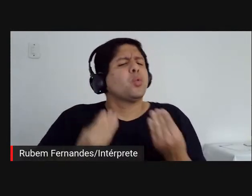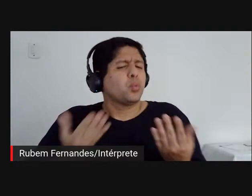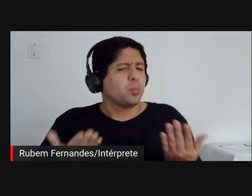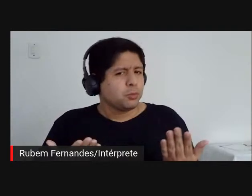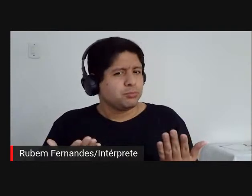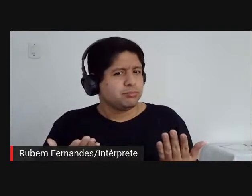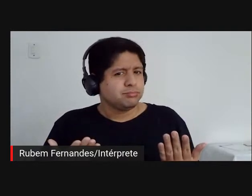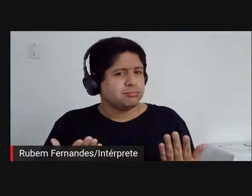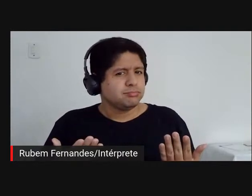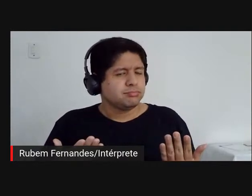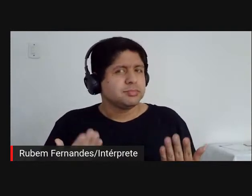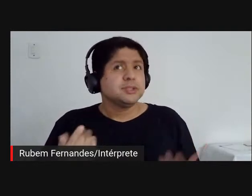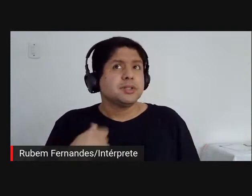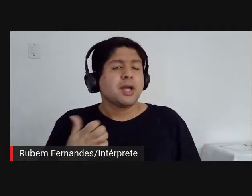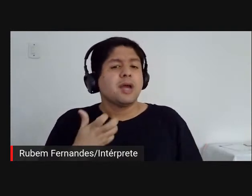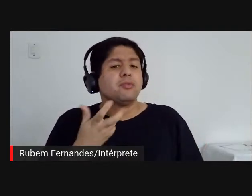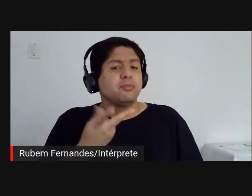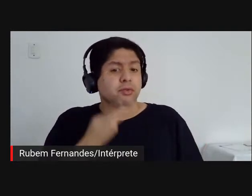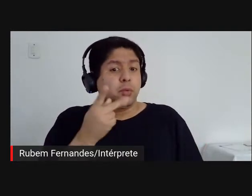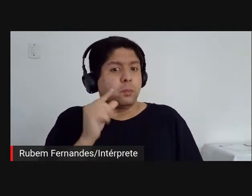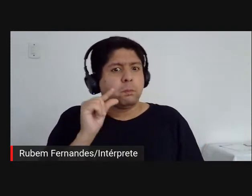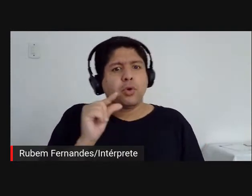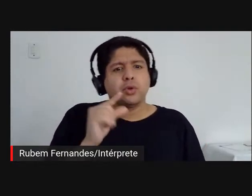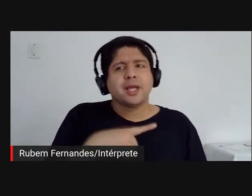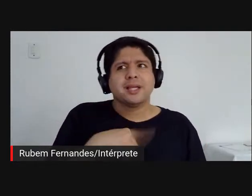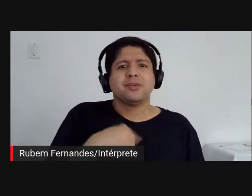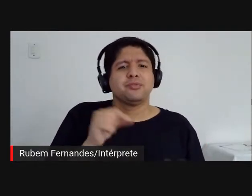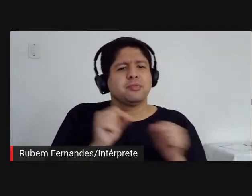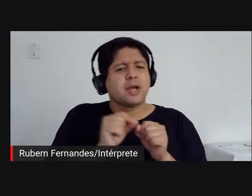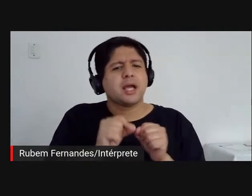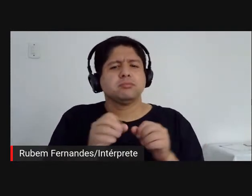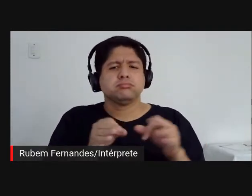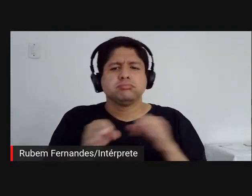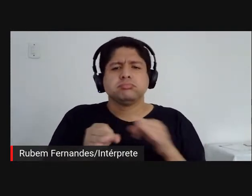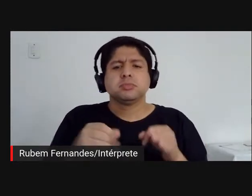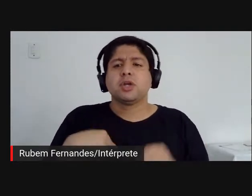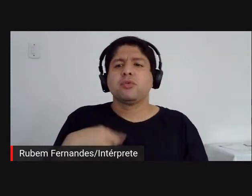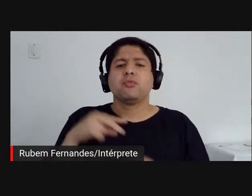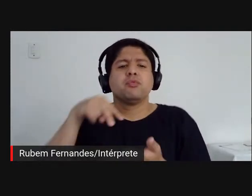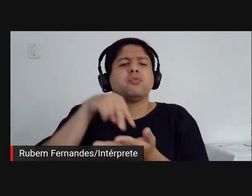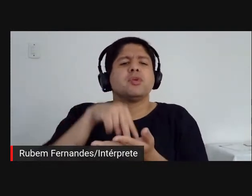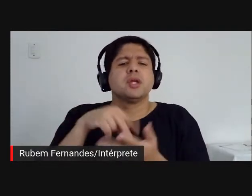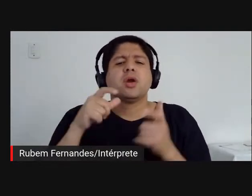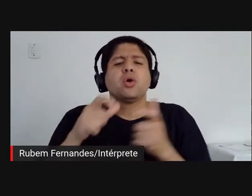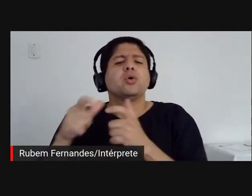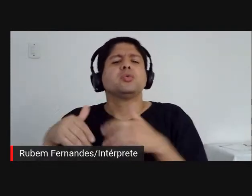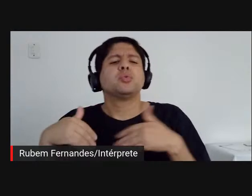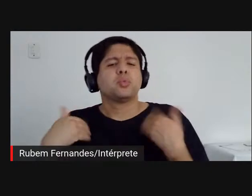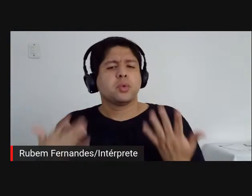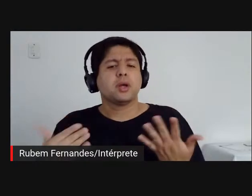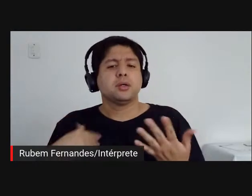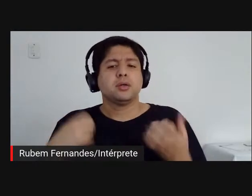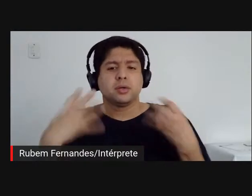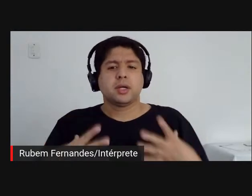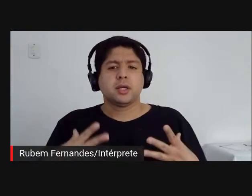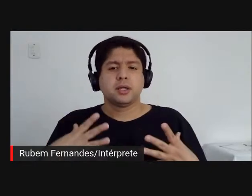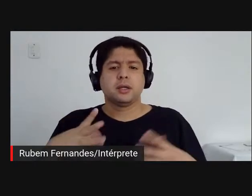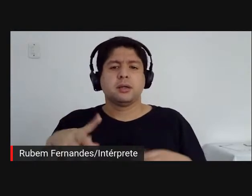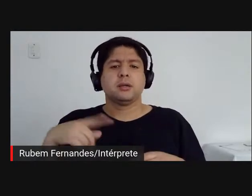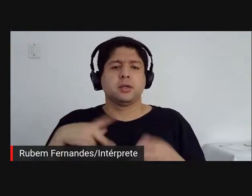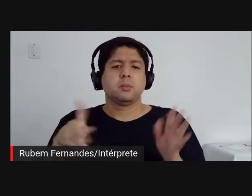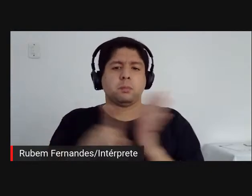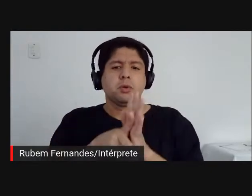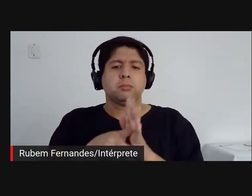E aí eu quero falar um pouco, assim, do que eu faço e de onde eu estou vindo, né? Eu sou... Originalmente venho do cinema.